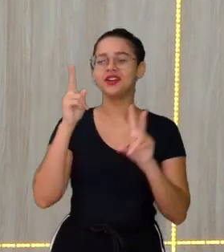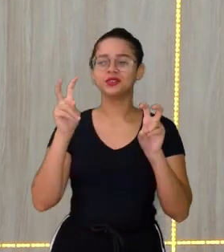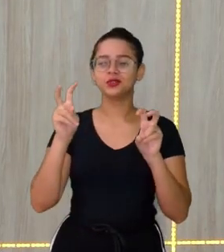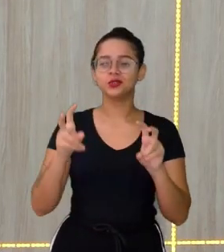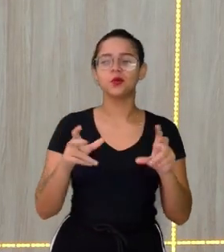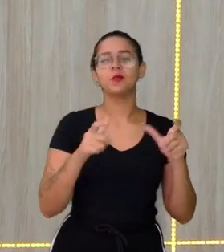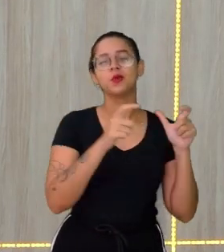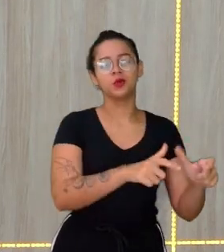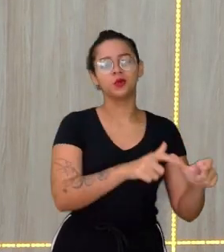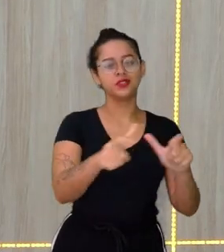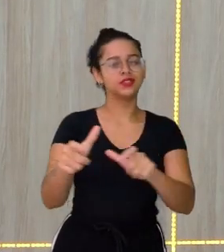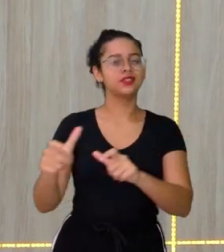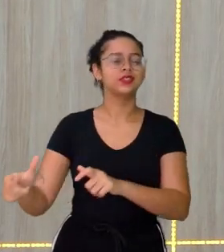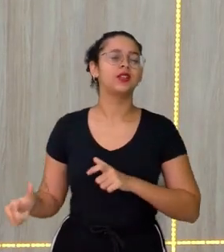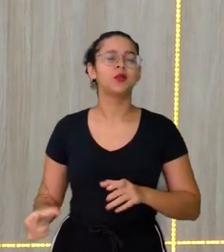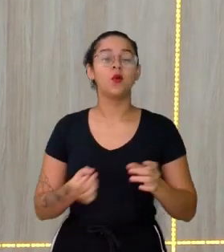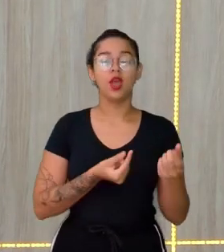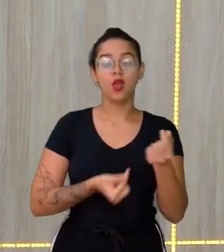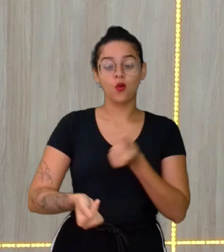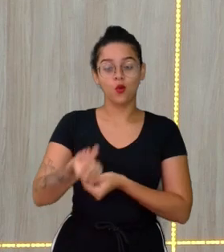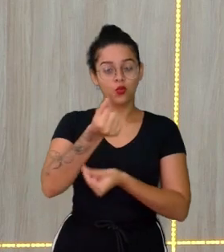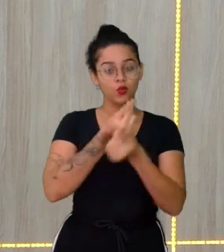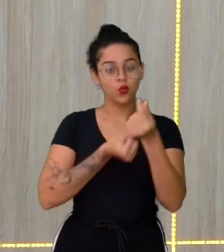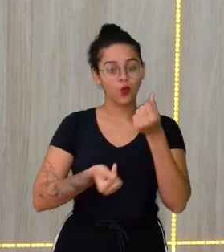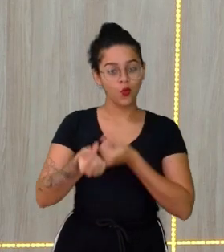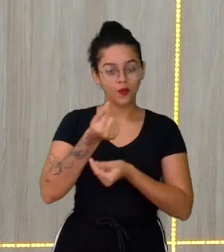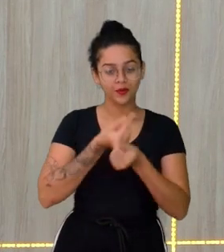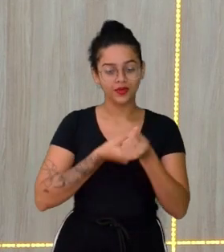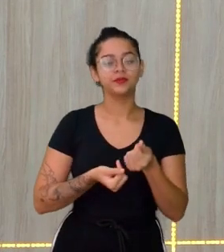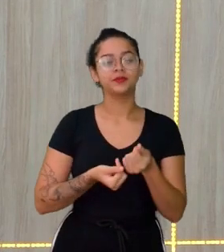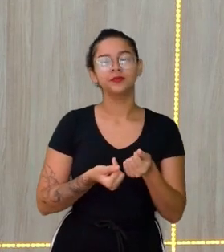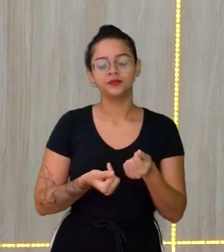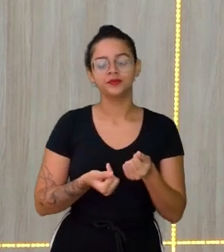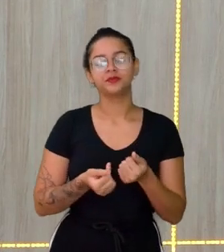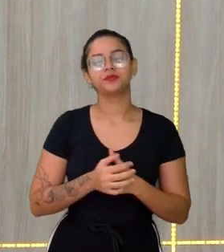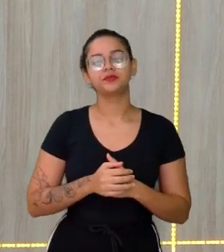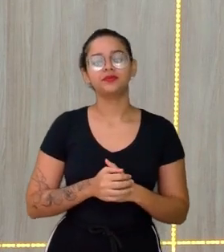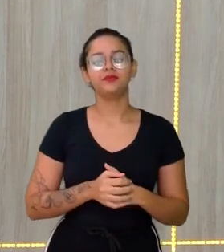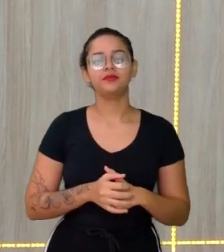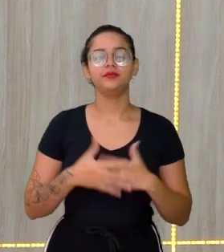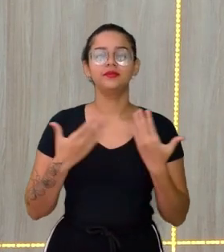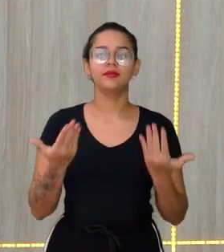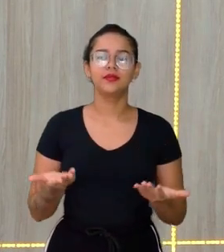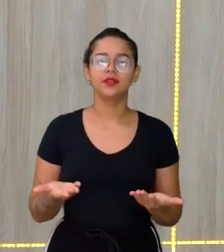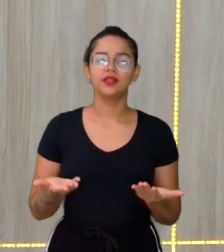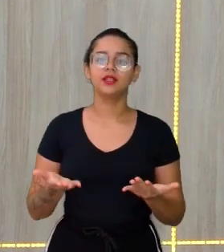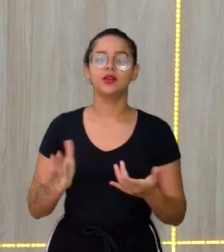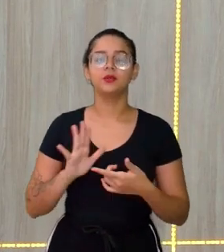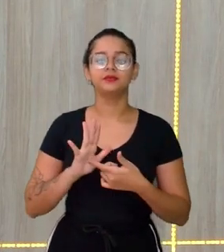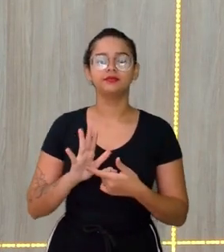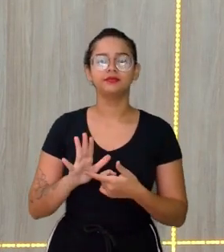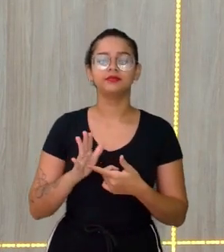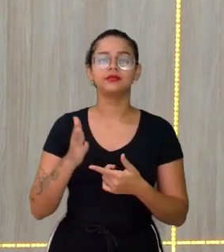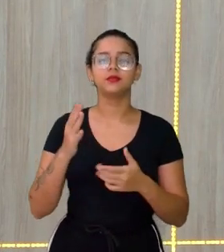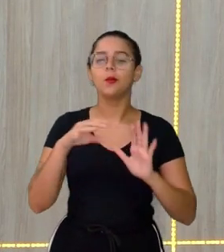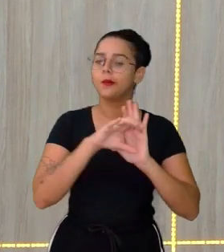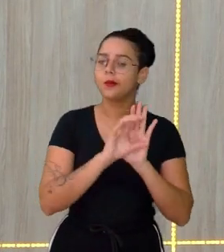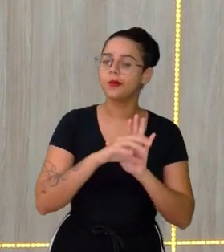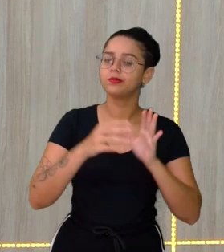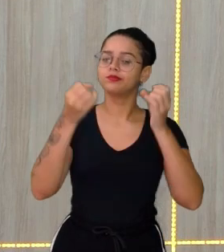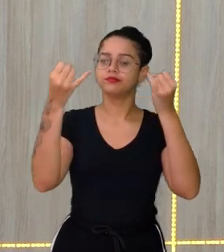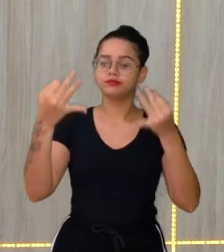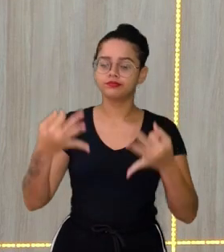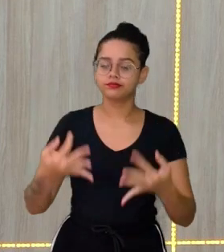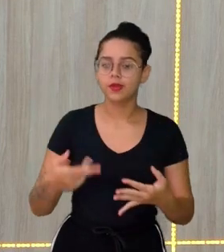setores econômicos Os setores da economia E aí trouxemos aqui a definição de setor